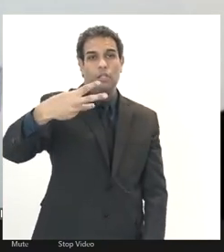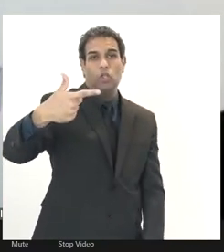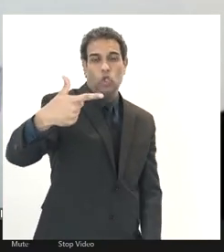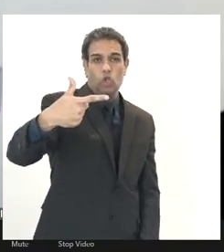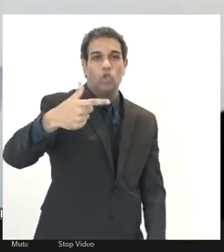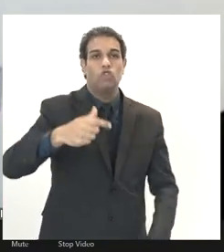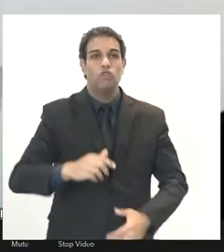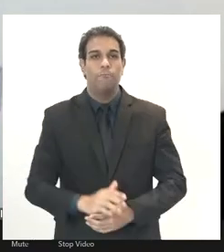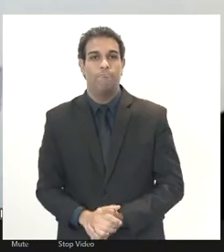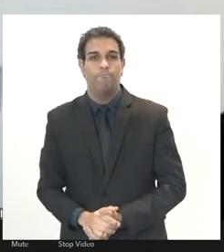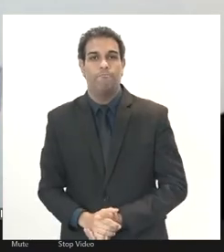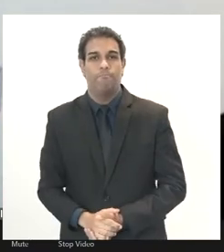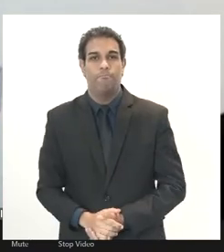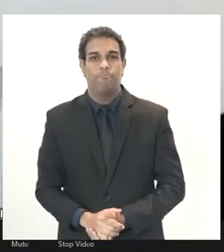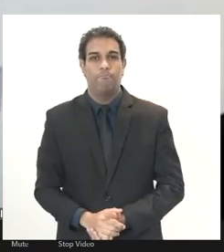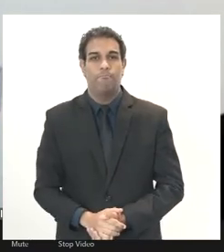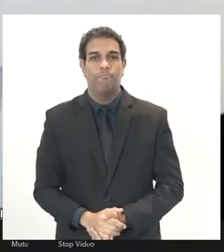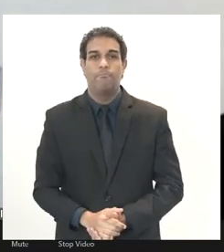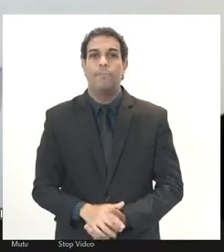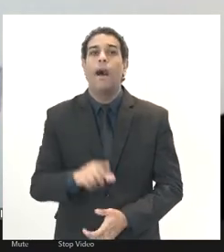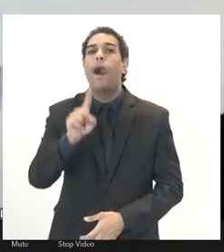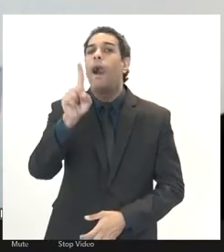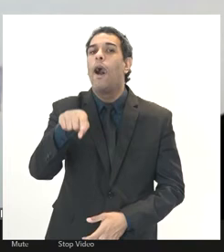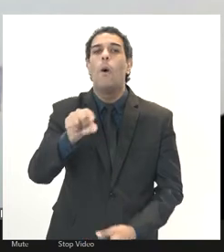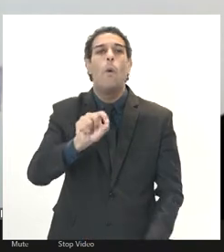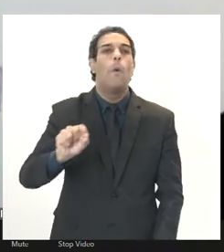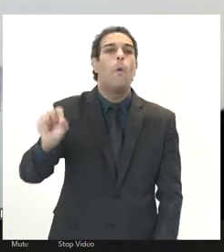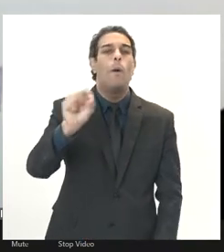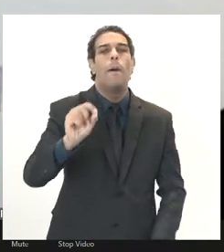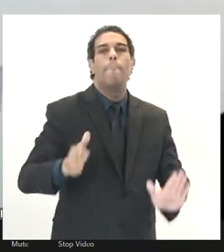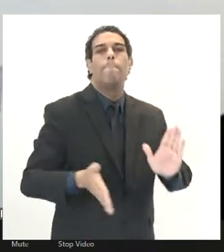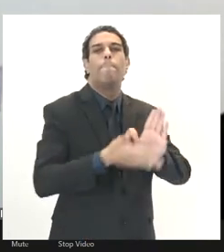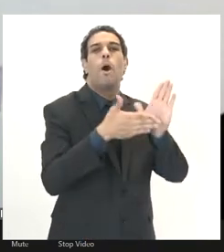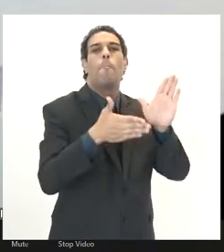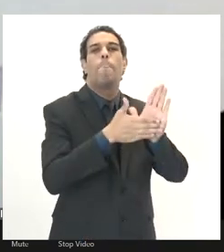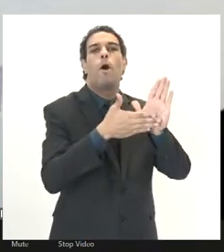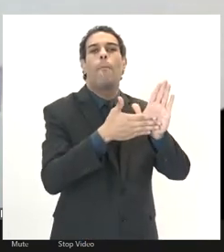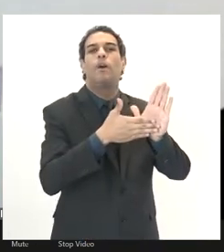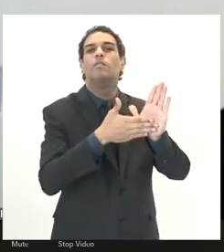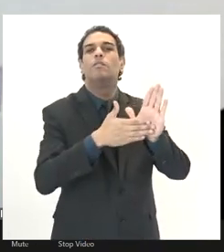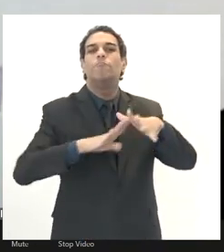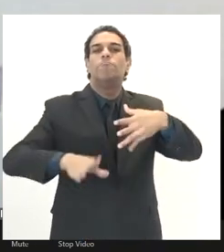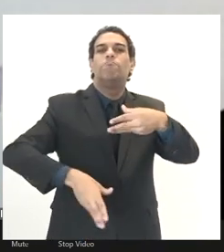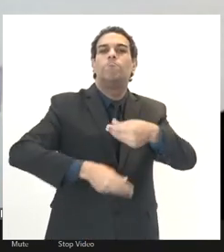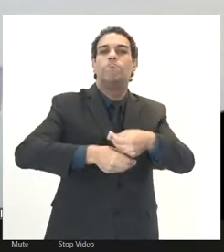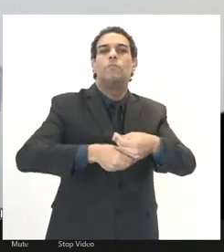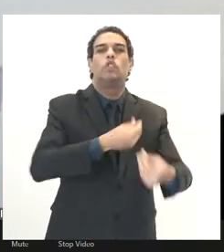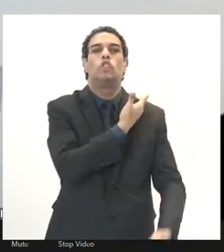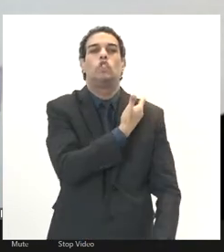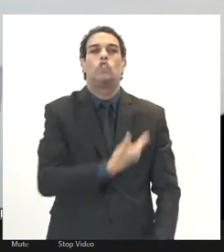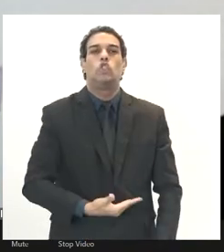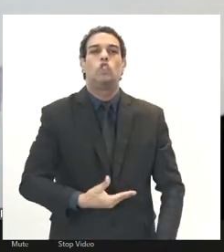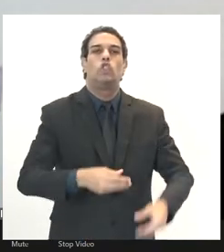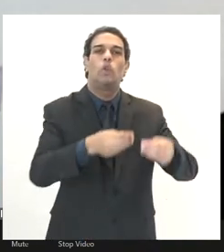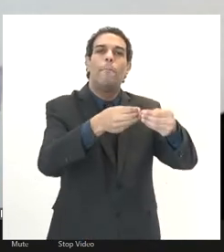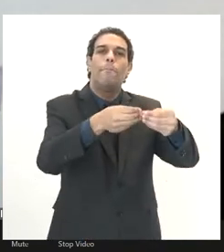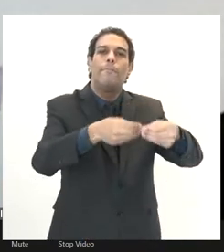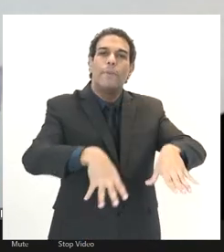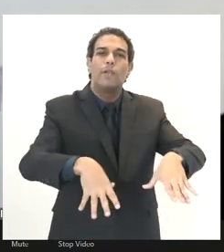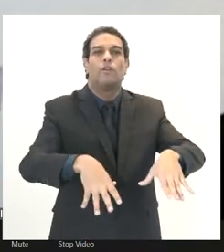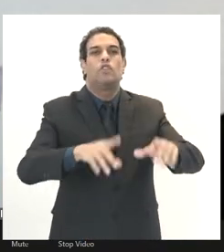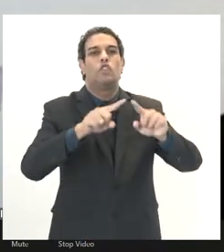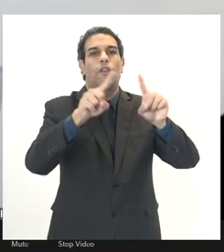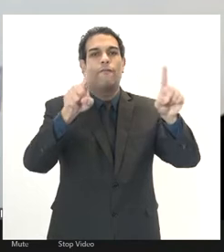é, fundamentalmente, uma proposta do governo que prejudica os